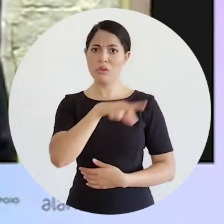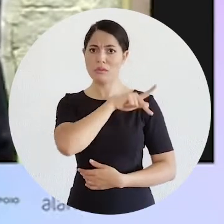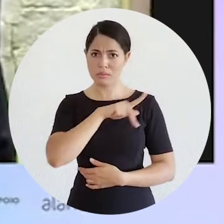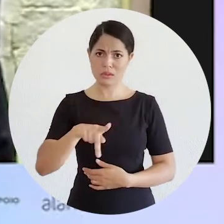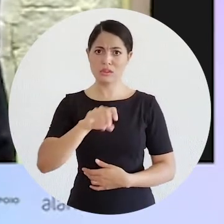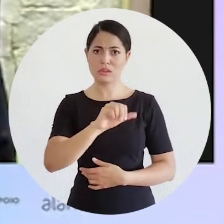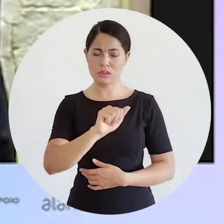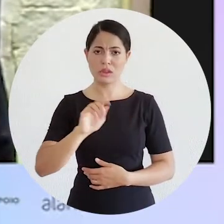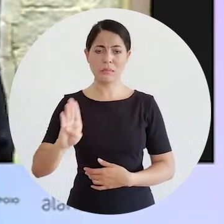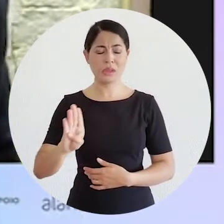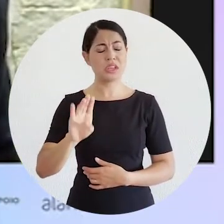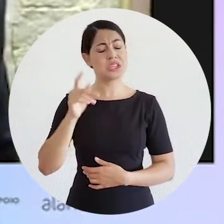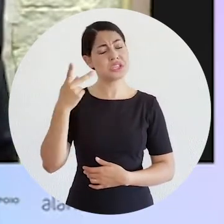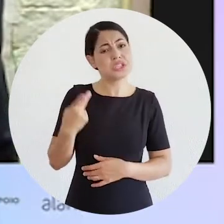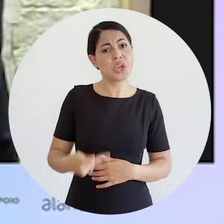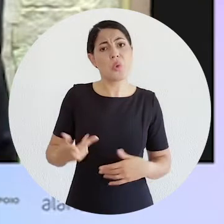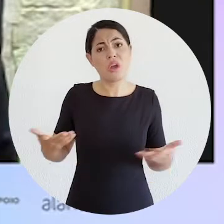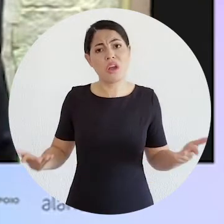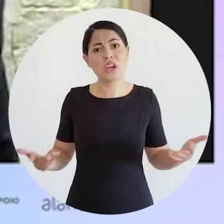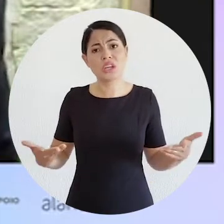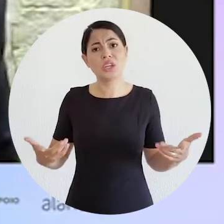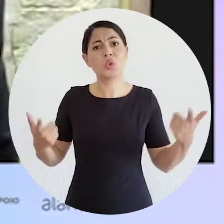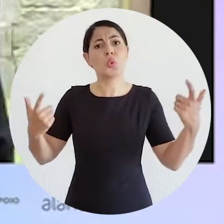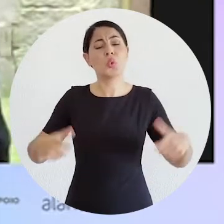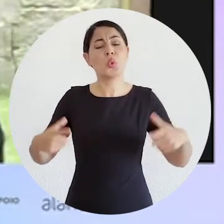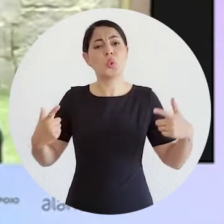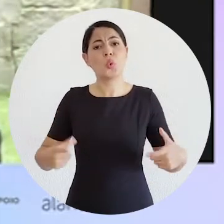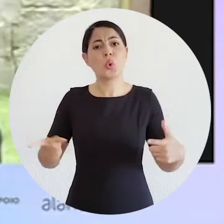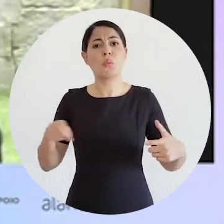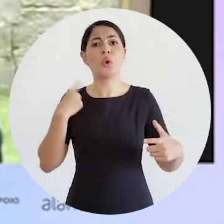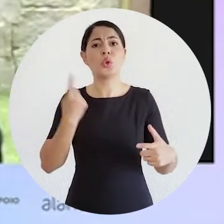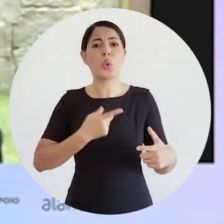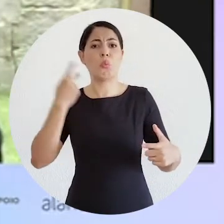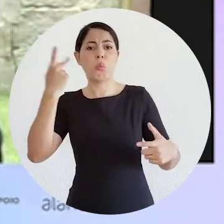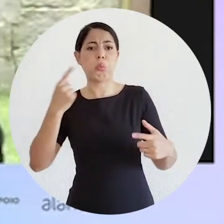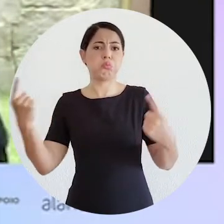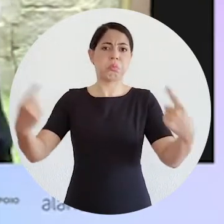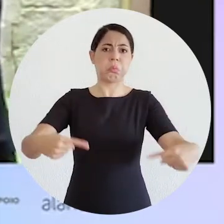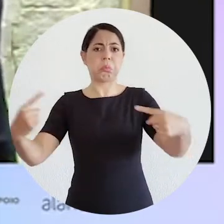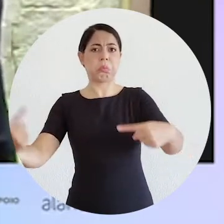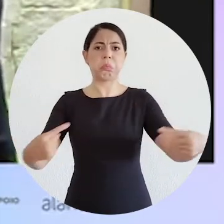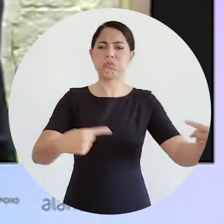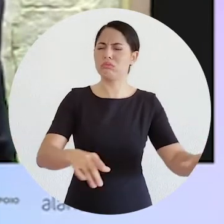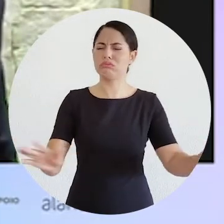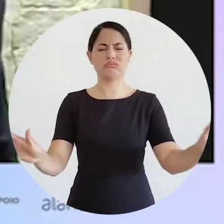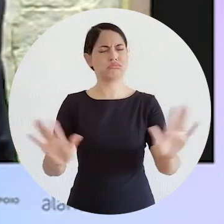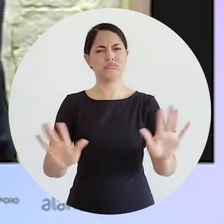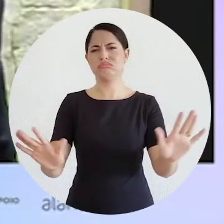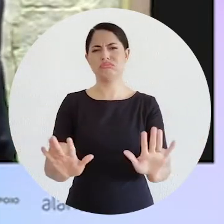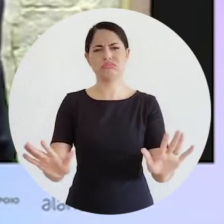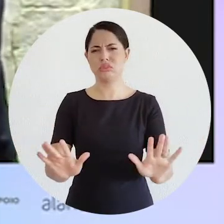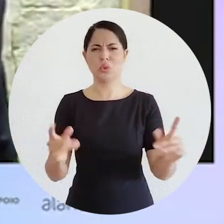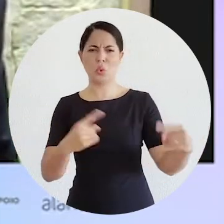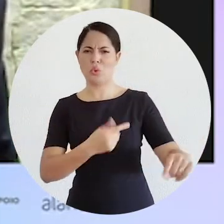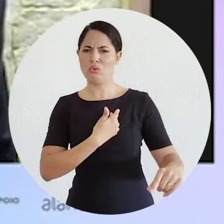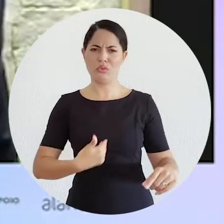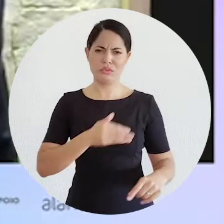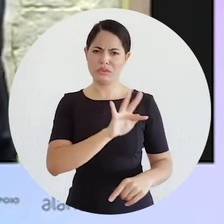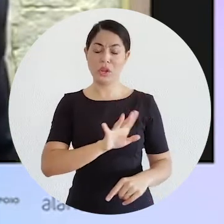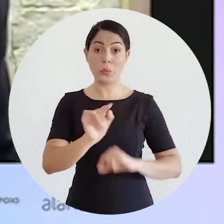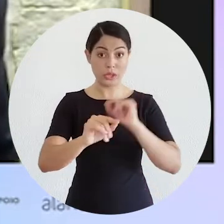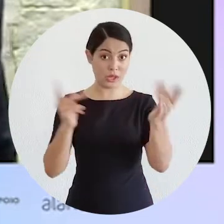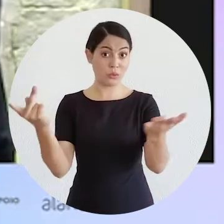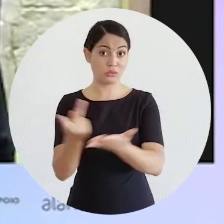minha posse, se fizesse desse cargo um local para fazer enfrentamento político ao governo federal.